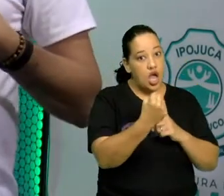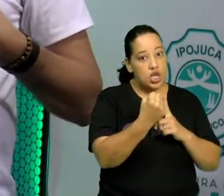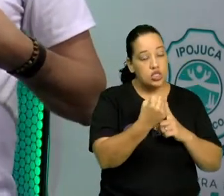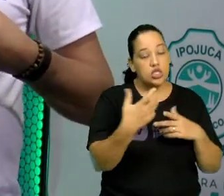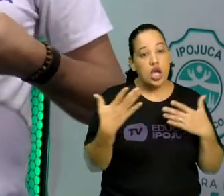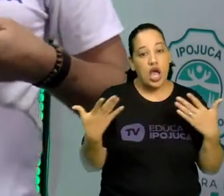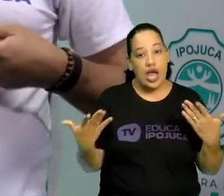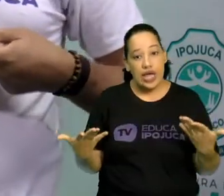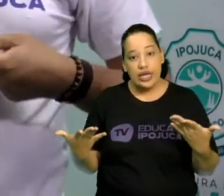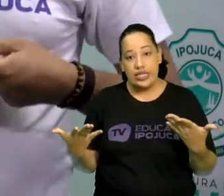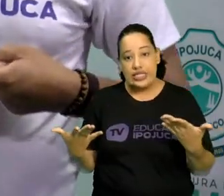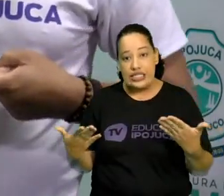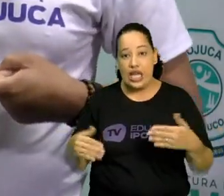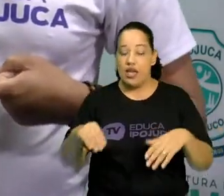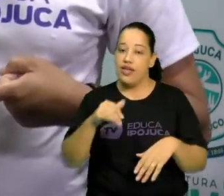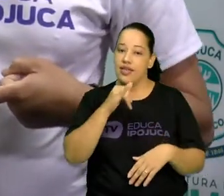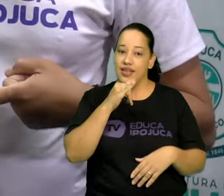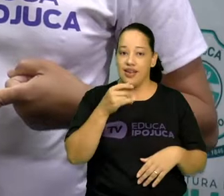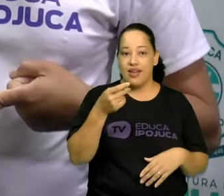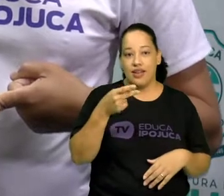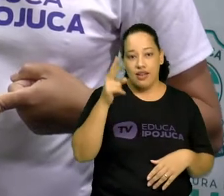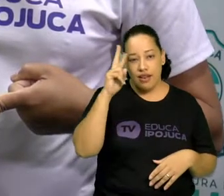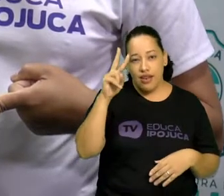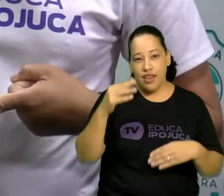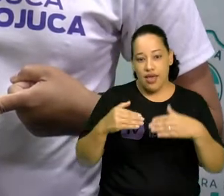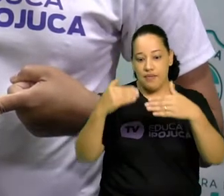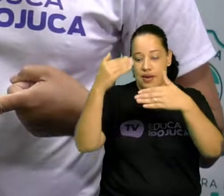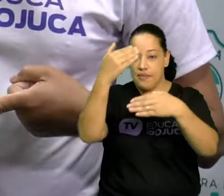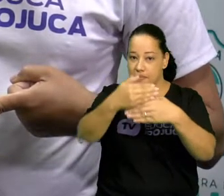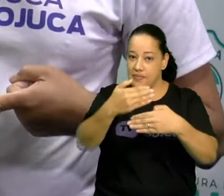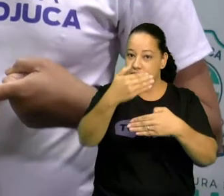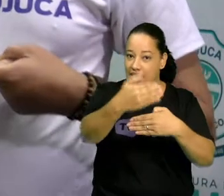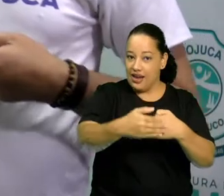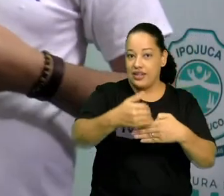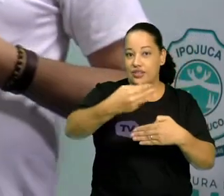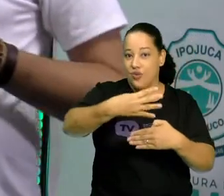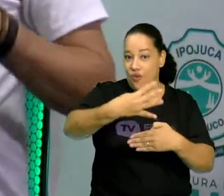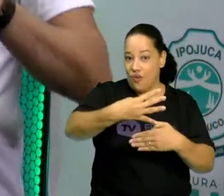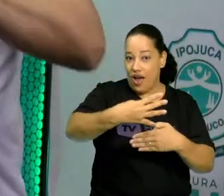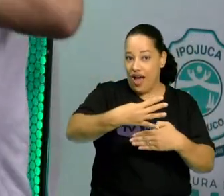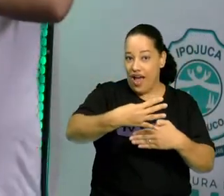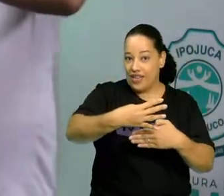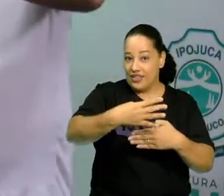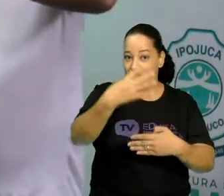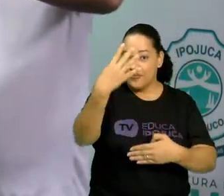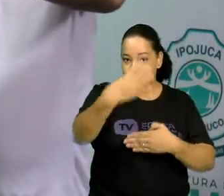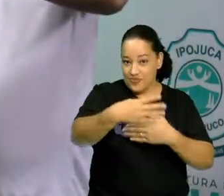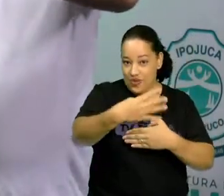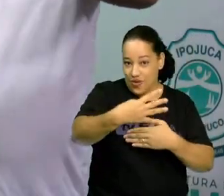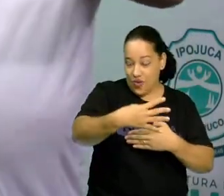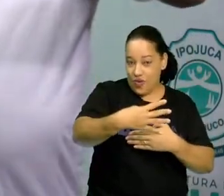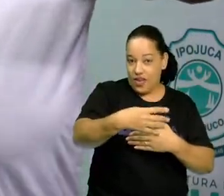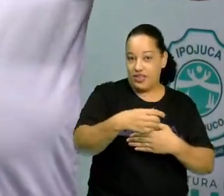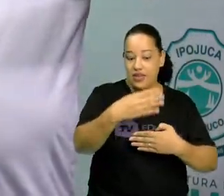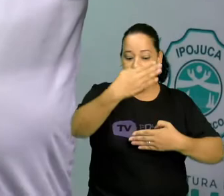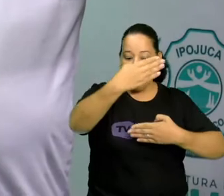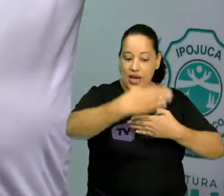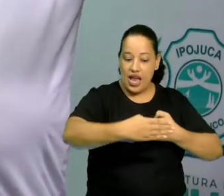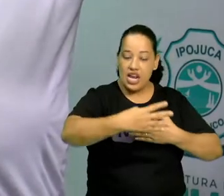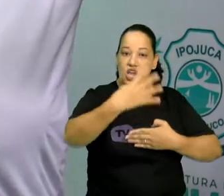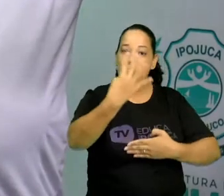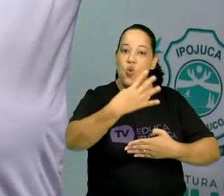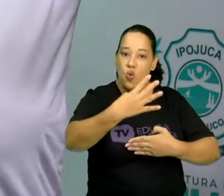quebra a quarta parede do teatro naturalista realista, aquela quarta parede que fica entre o público